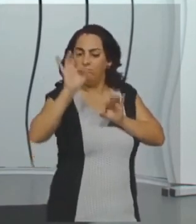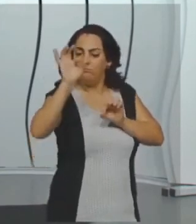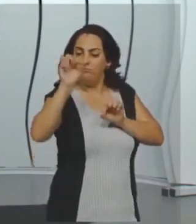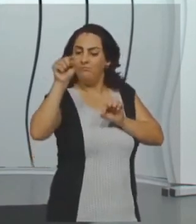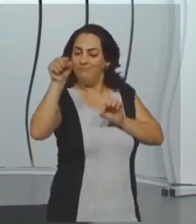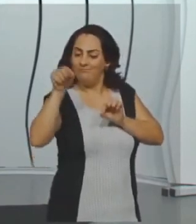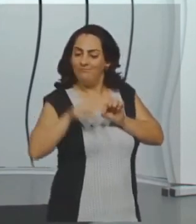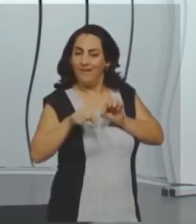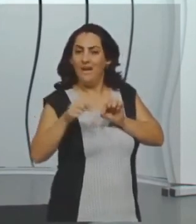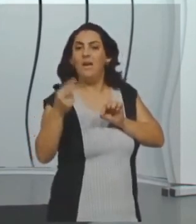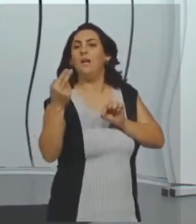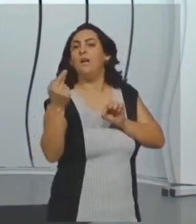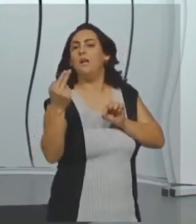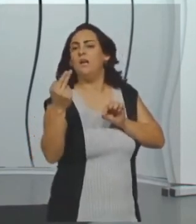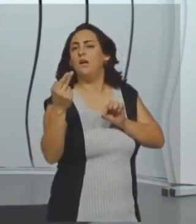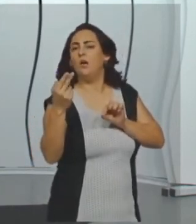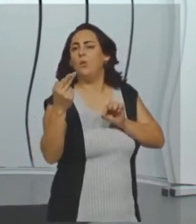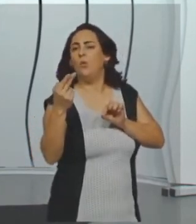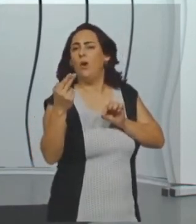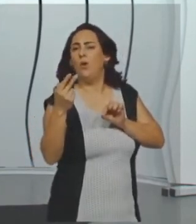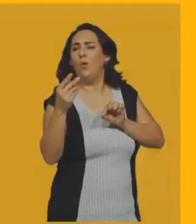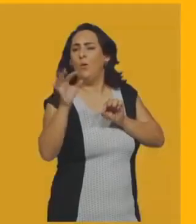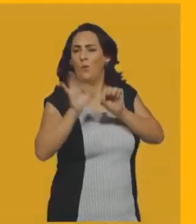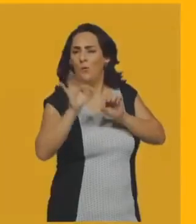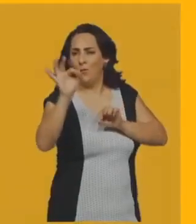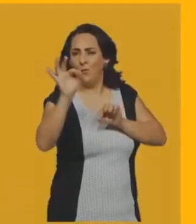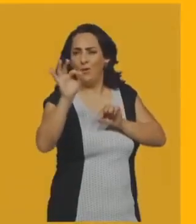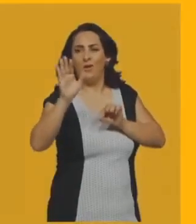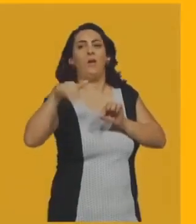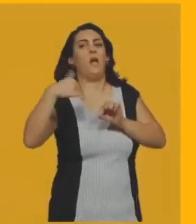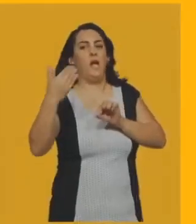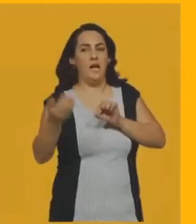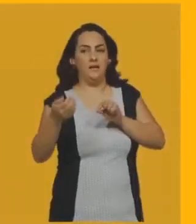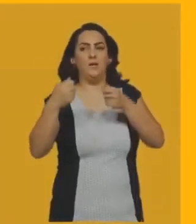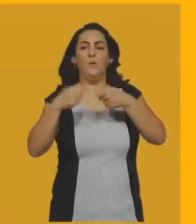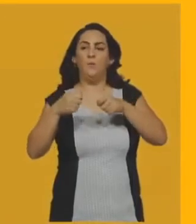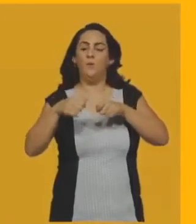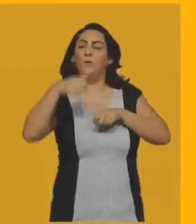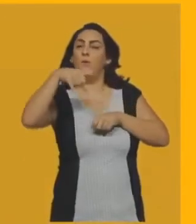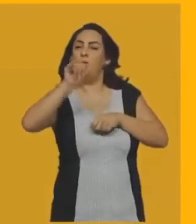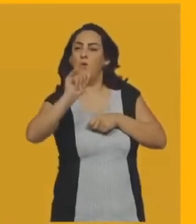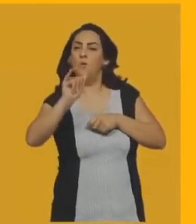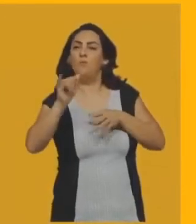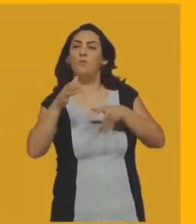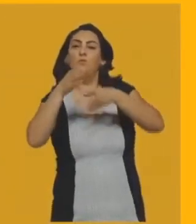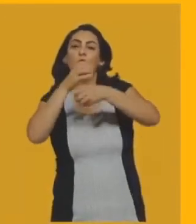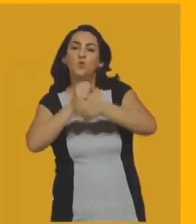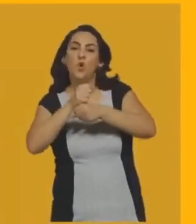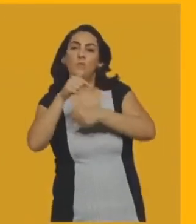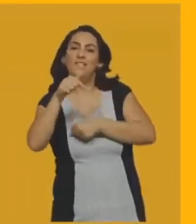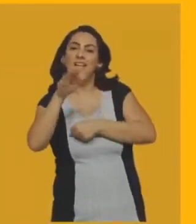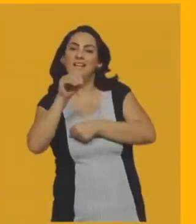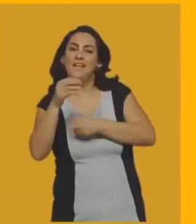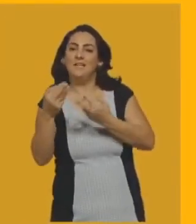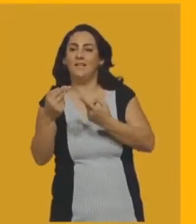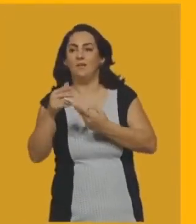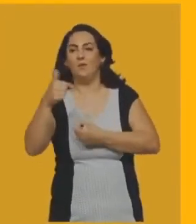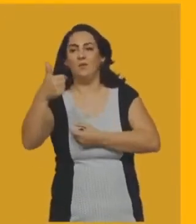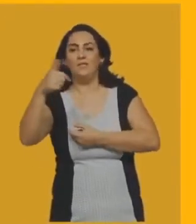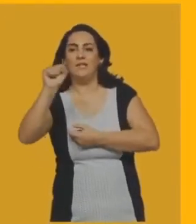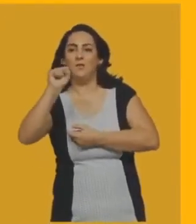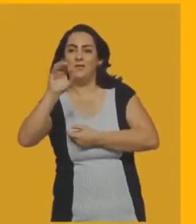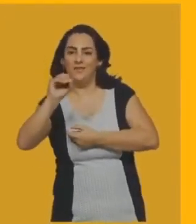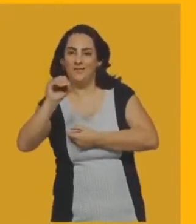paralelas, eles somam 180 graus. Então, eu tenho aqui que y mais